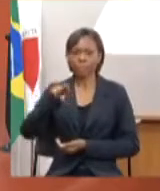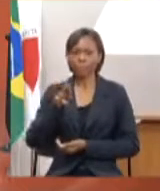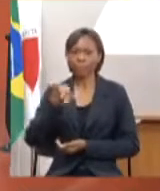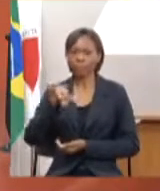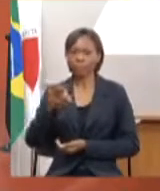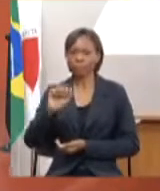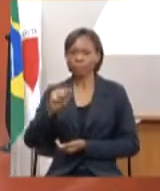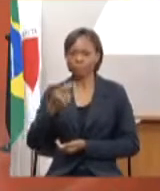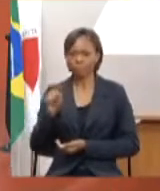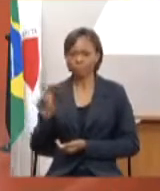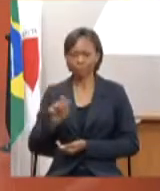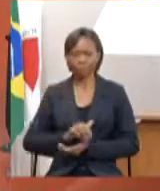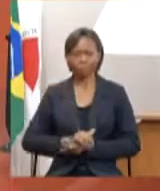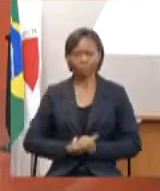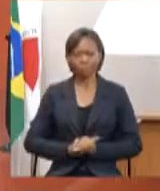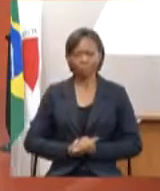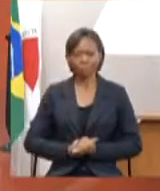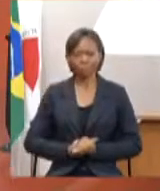Boa tarde.